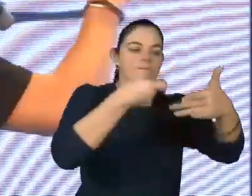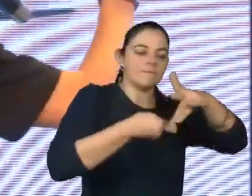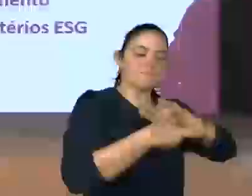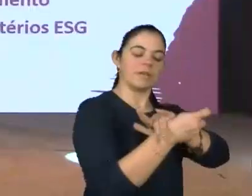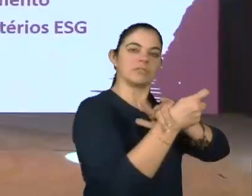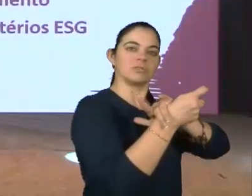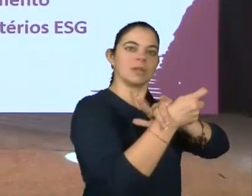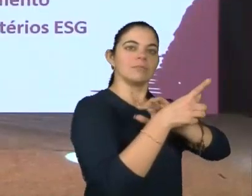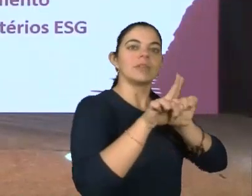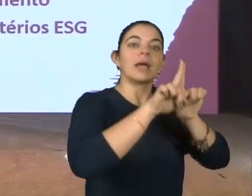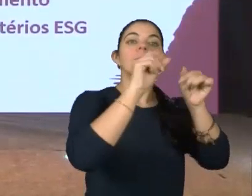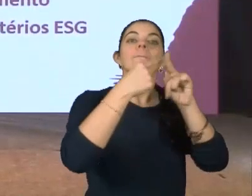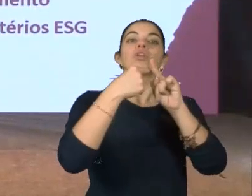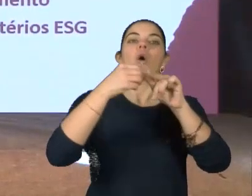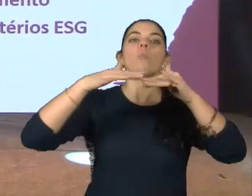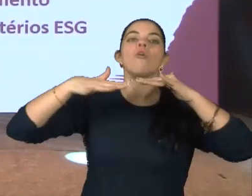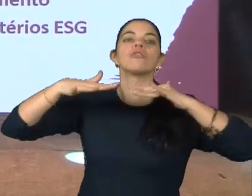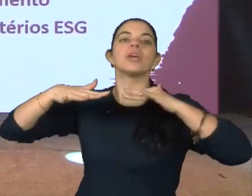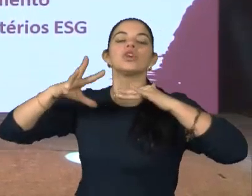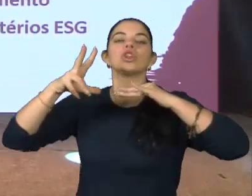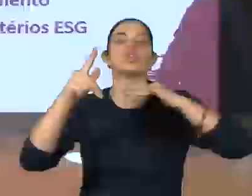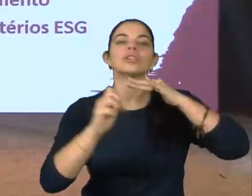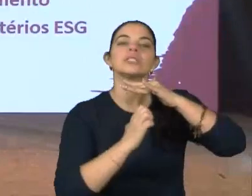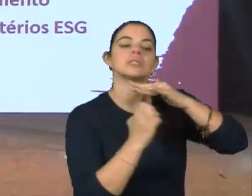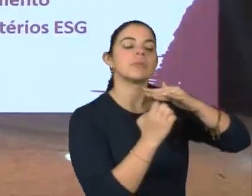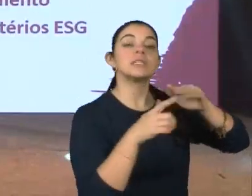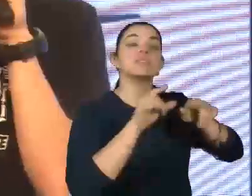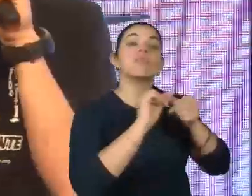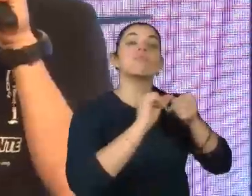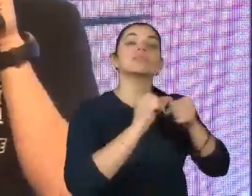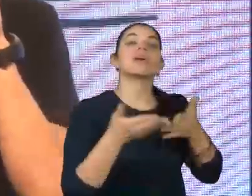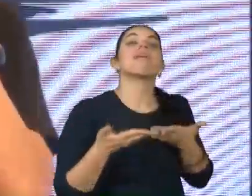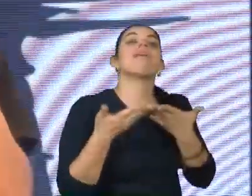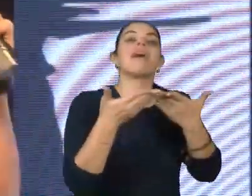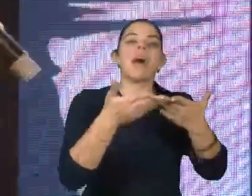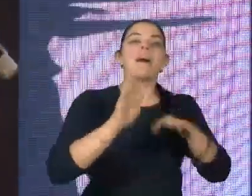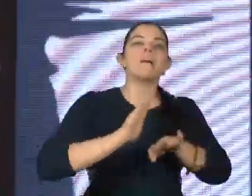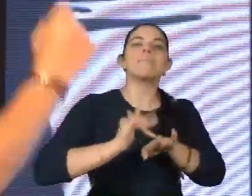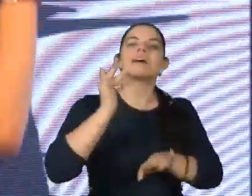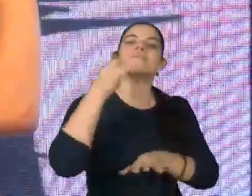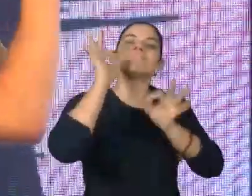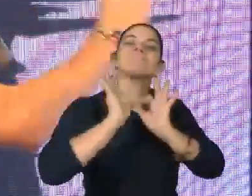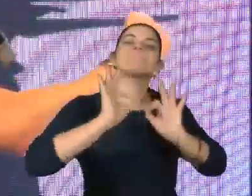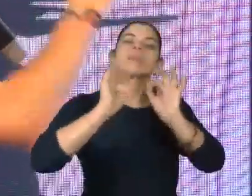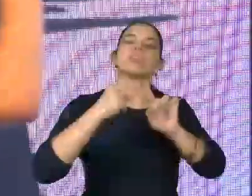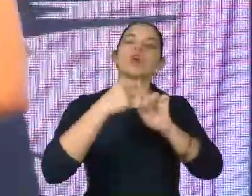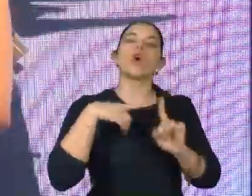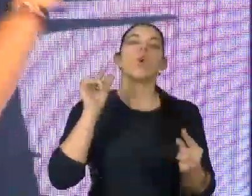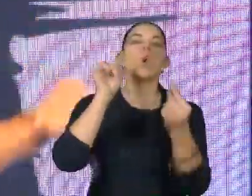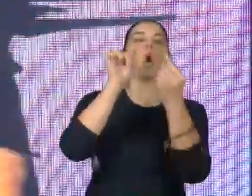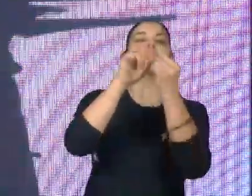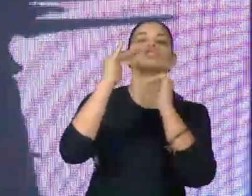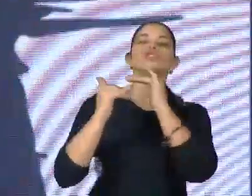mais esse movimento as empresas fizerem, mais alinhadas elas vão estar com os objetivos de